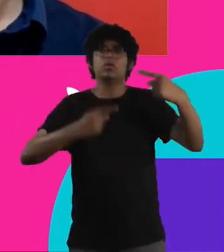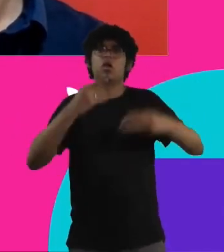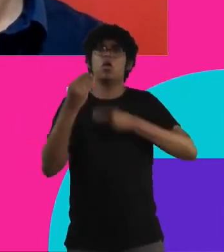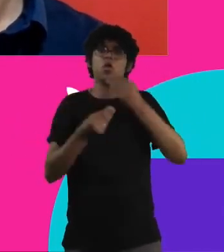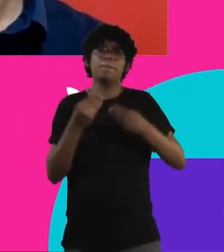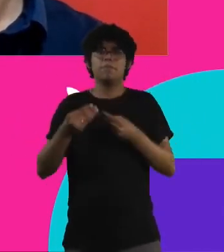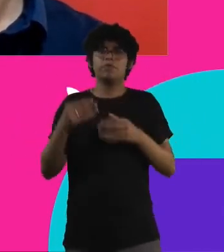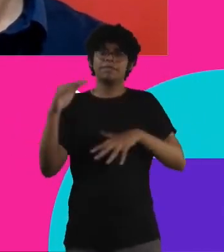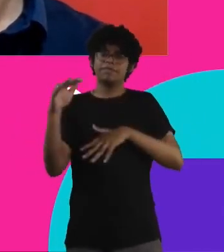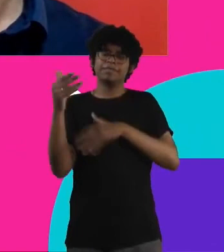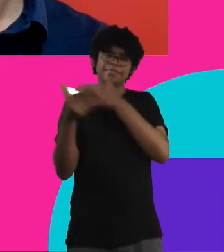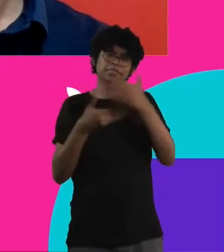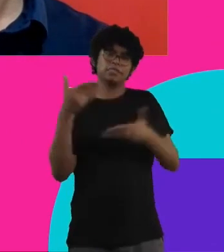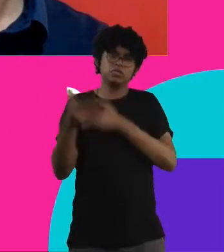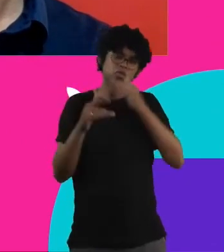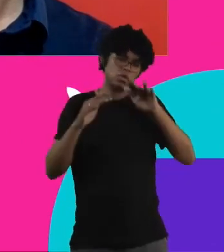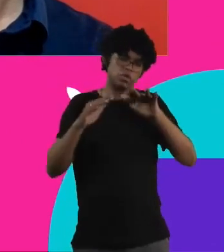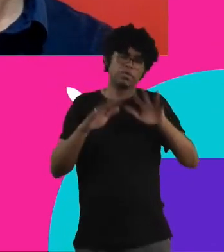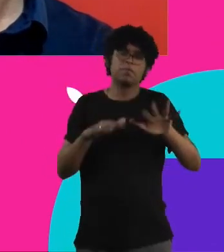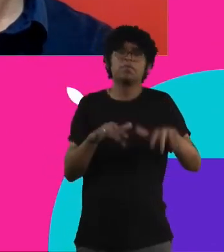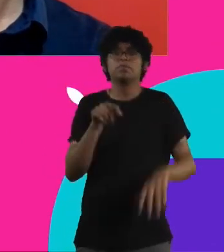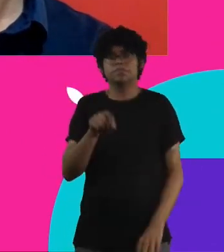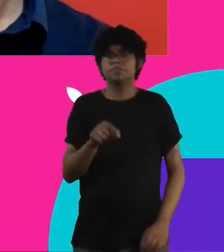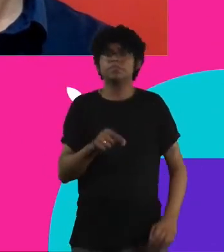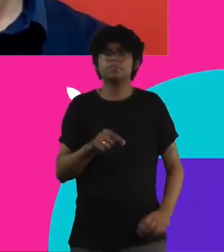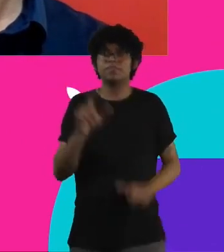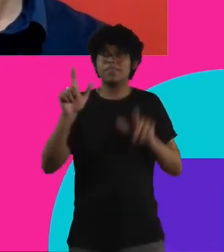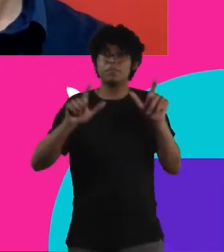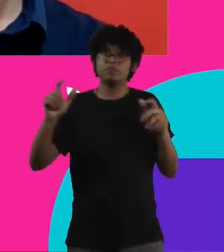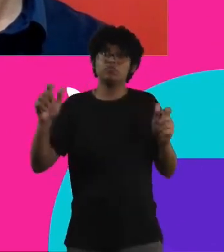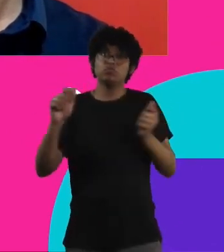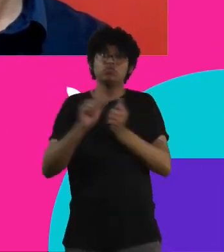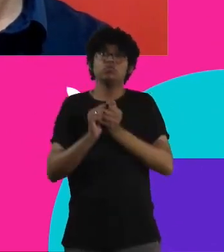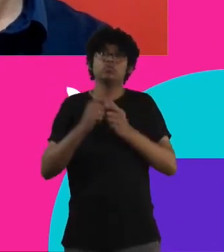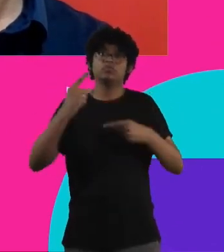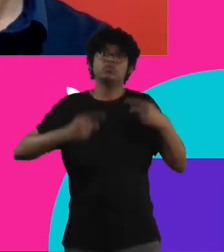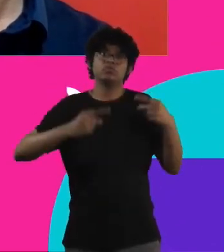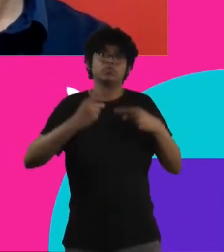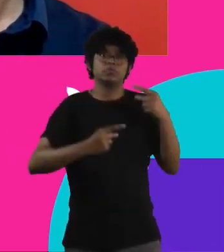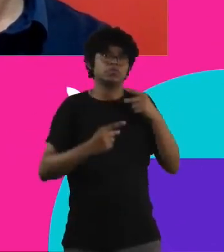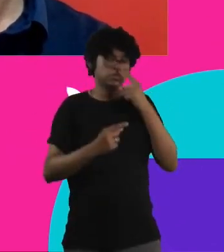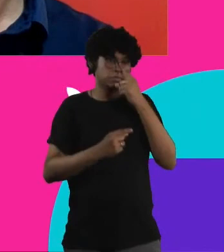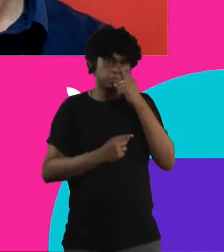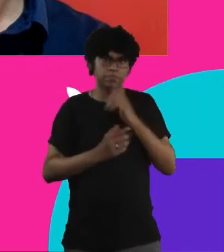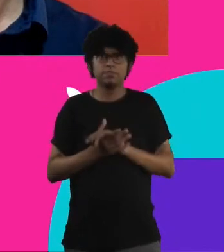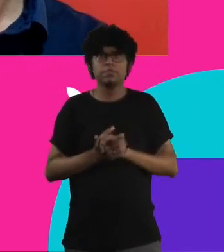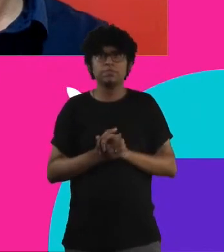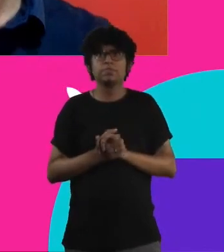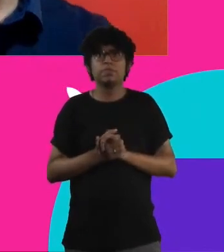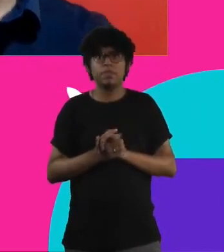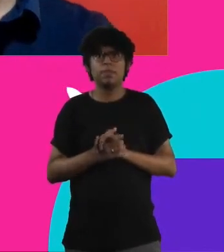pra isso né acho que só muitas mentes em conjunto discutindo e aí várias frentes pessoas também que